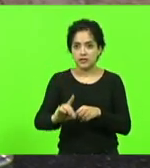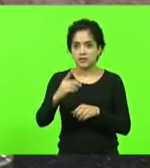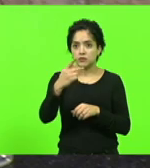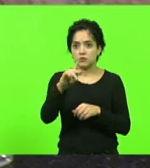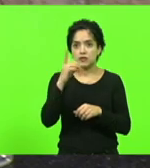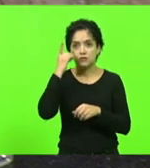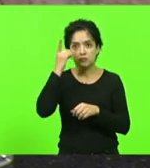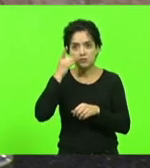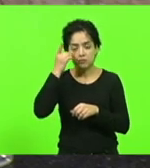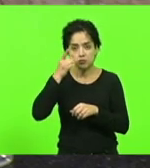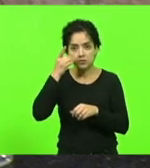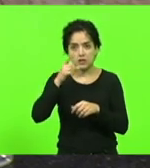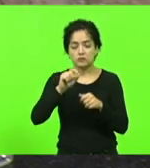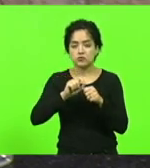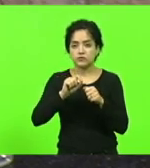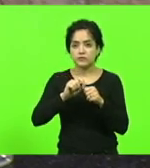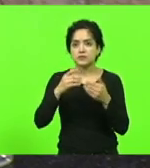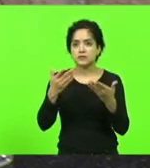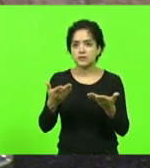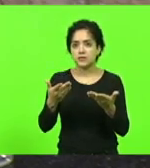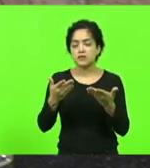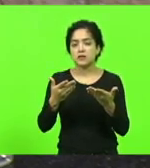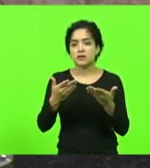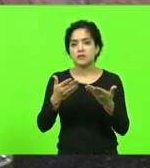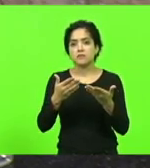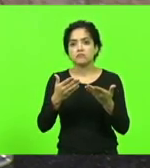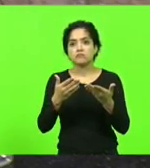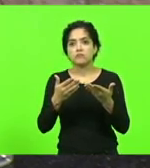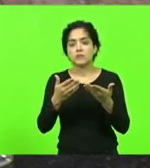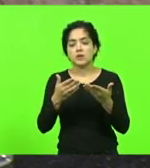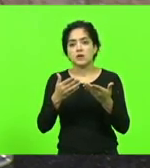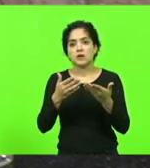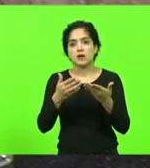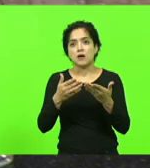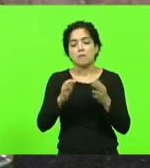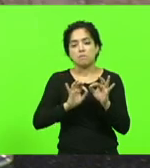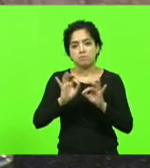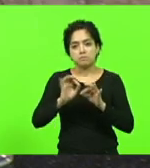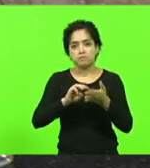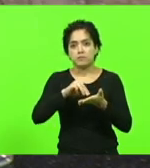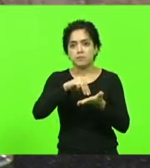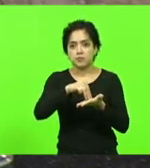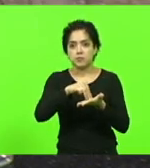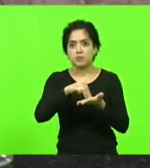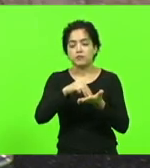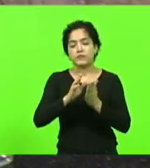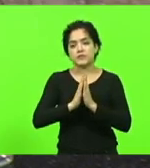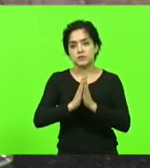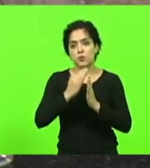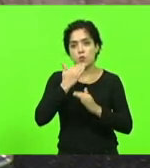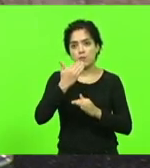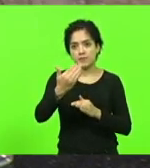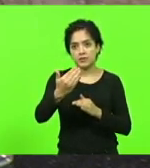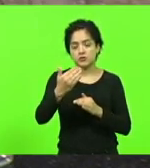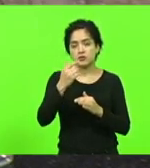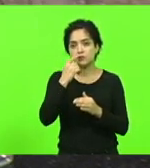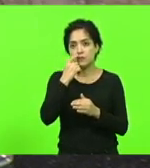apelo ao ao ao Supremo e vamos